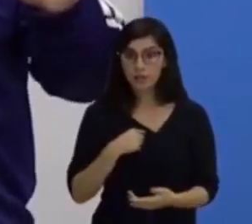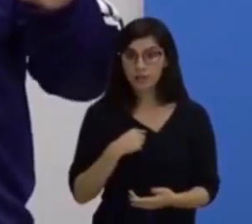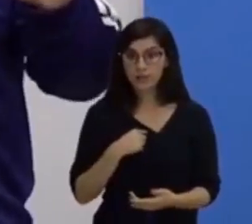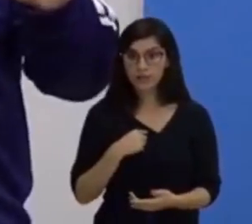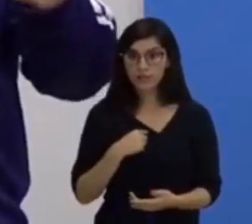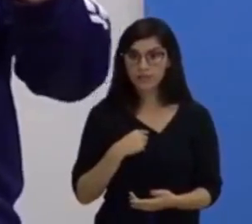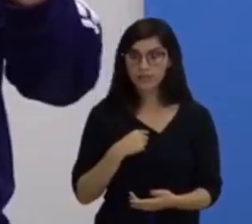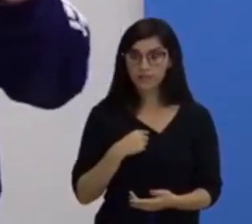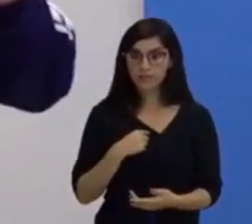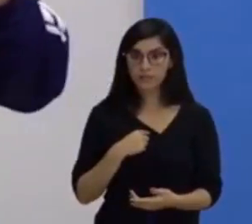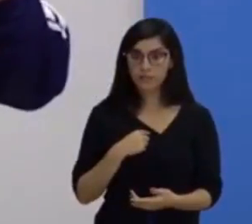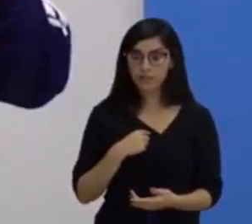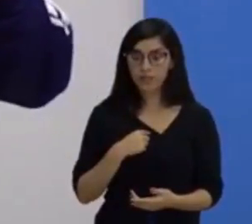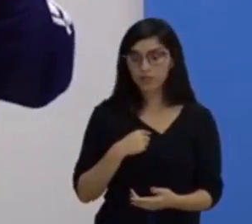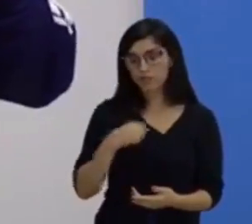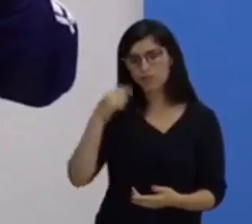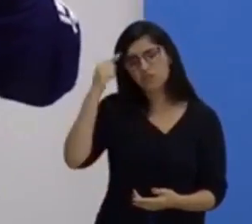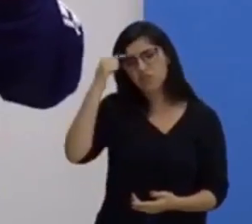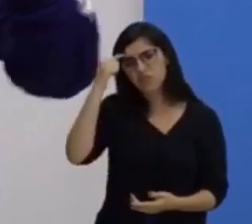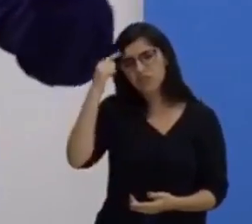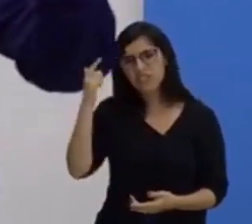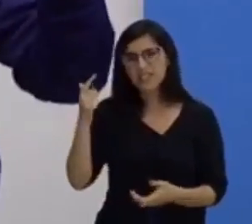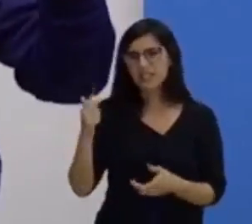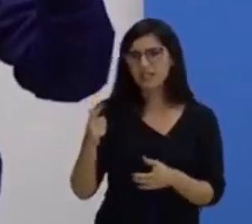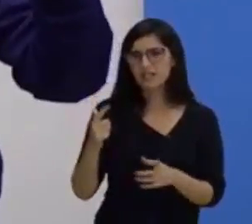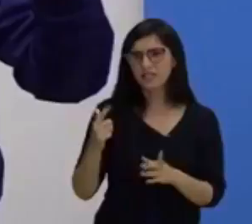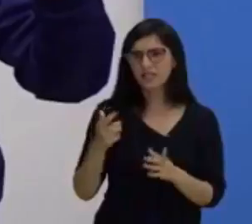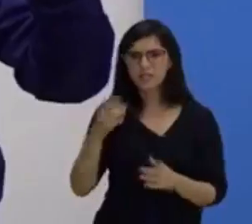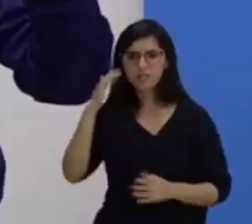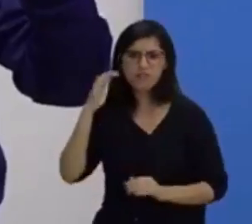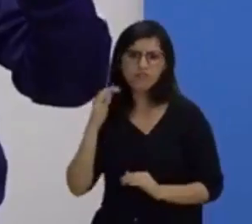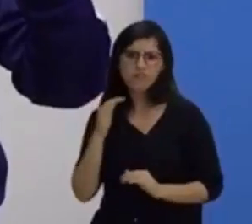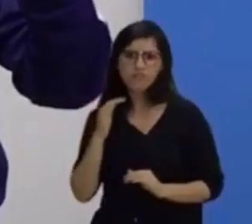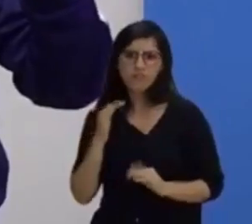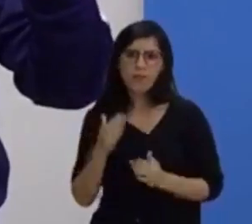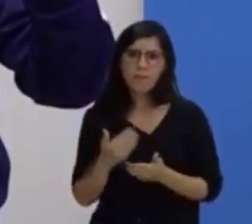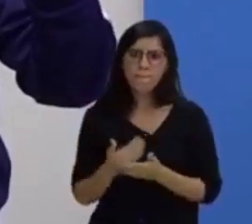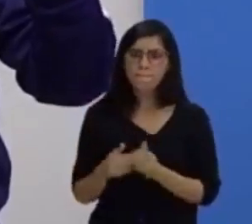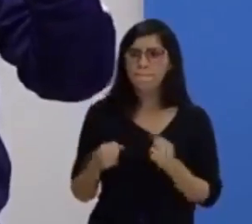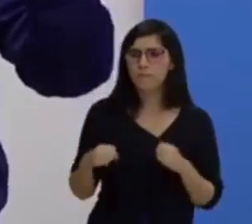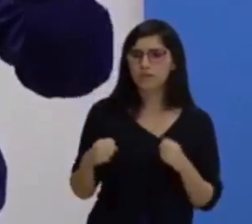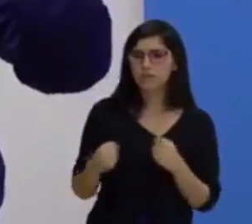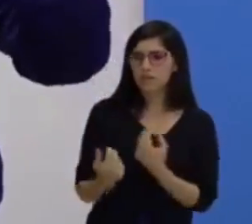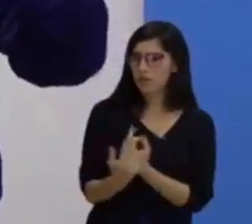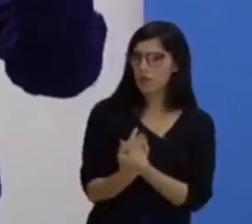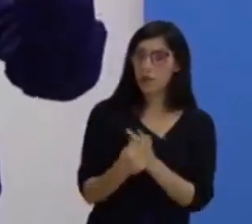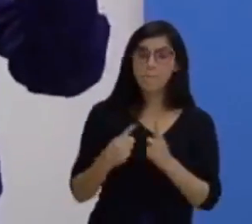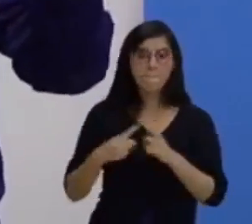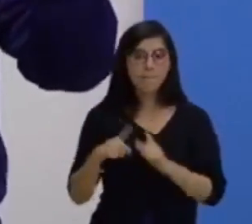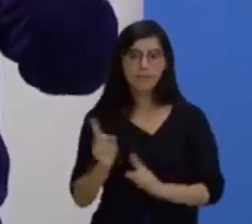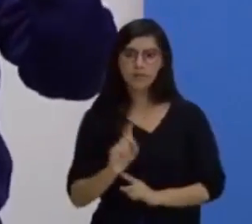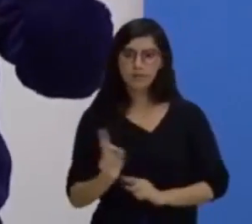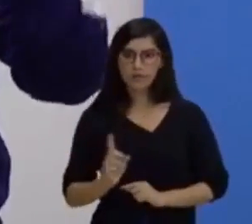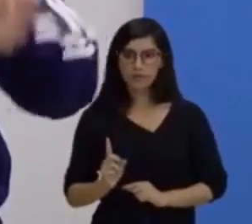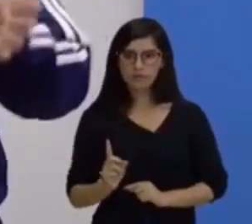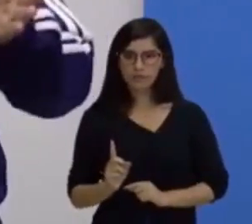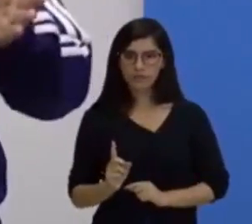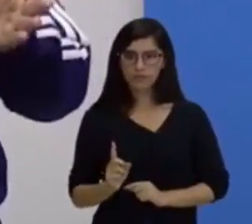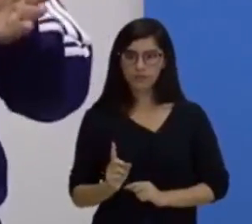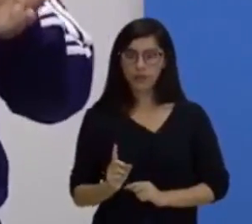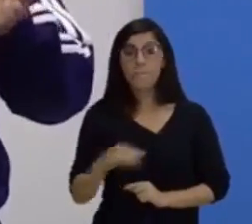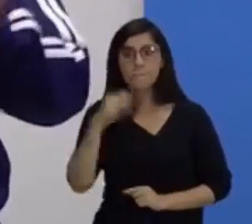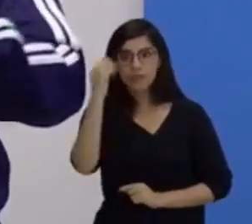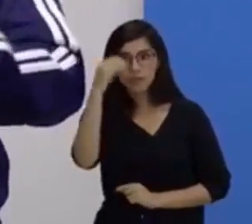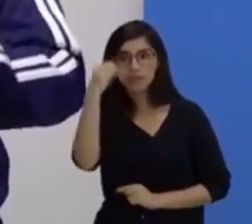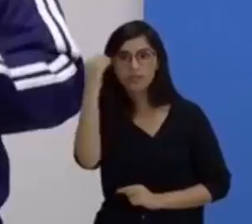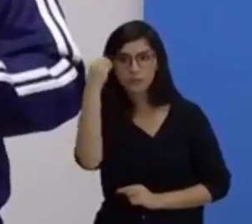leiga no assunto, pode ser a mesma coisa, mas ele não é. De uma forma empírica, ele parece